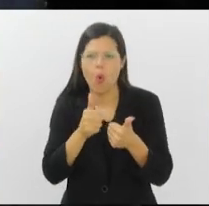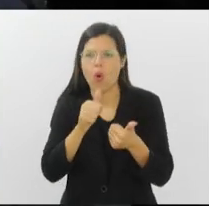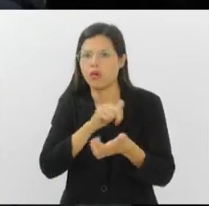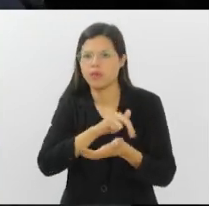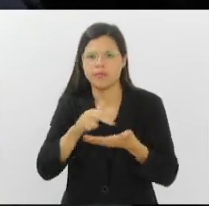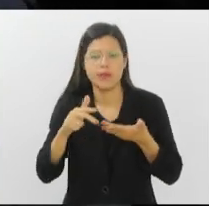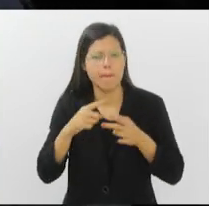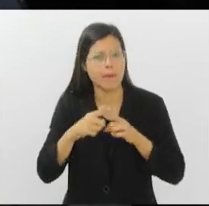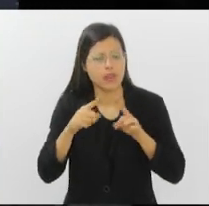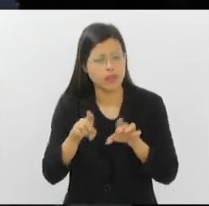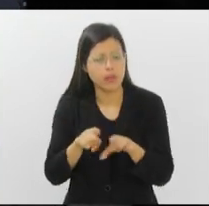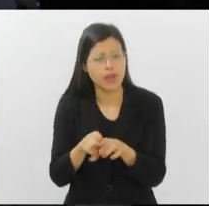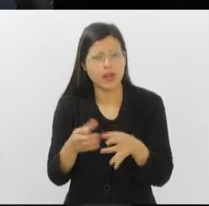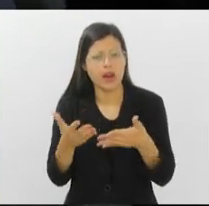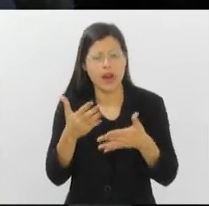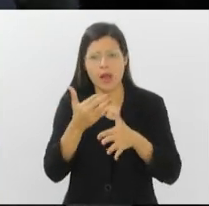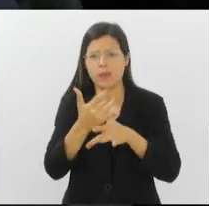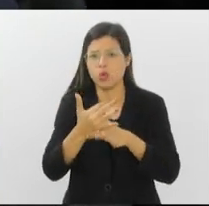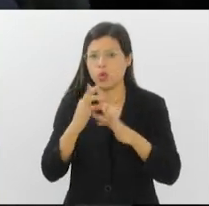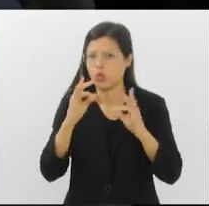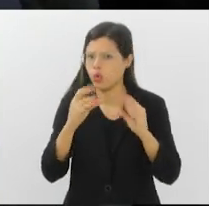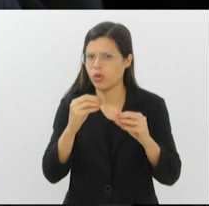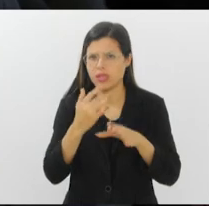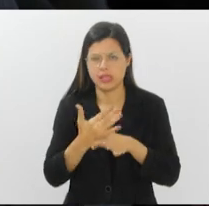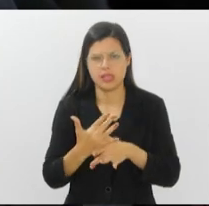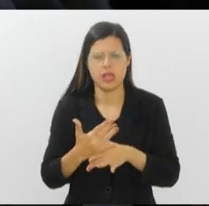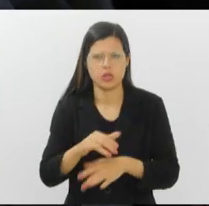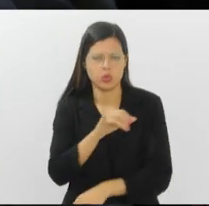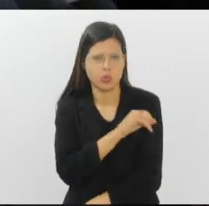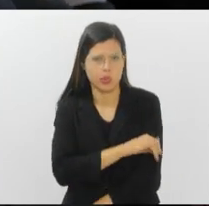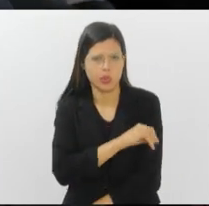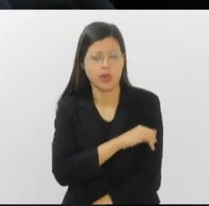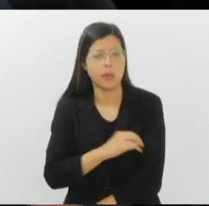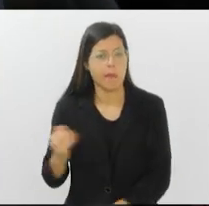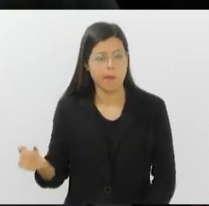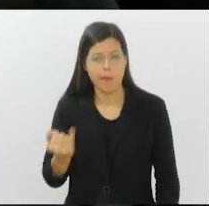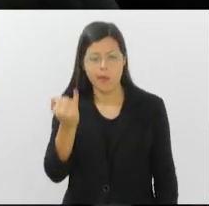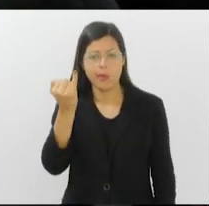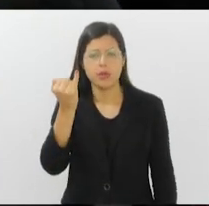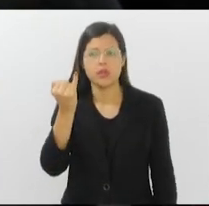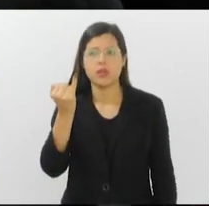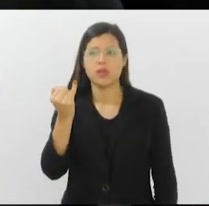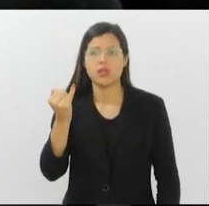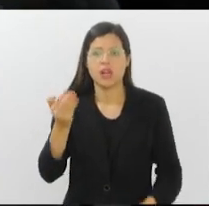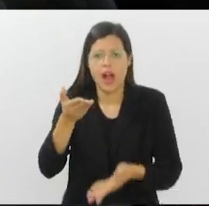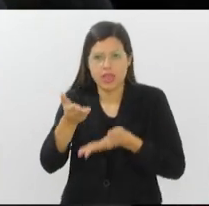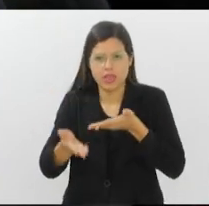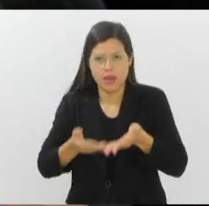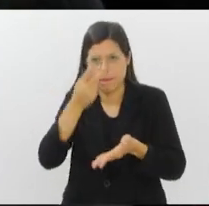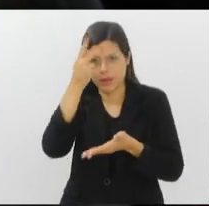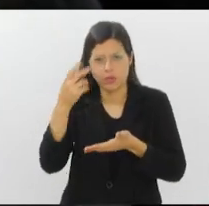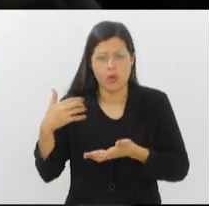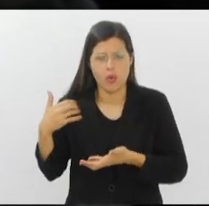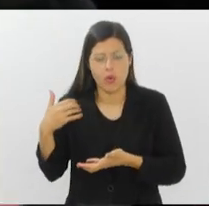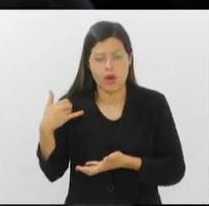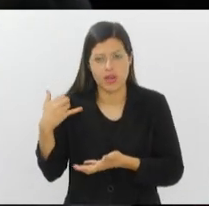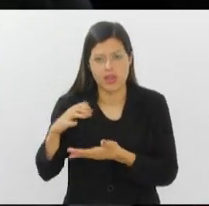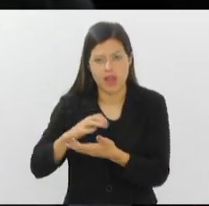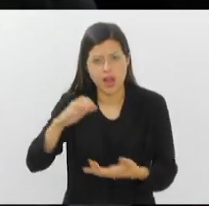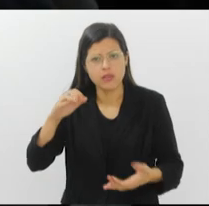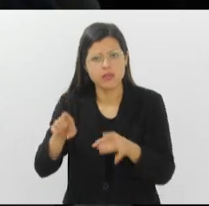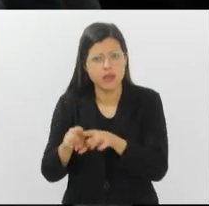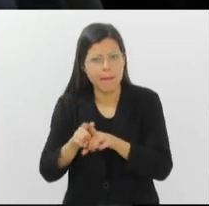todos os municípios do Estado do Rio essa campanha. Isso é muito importante, além da gente atender as pessoas idosas, ainda vamos atender outros grupos como